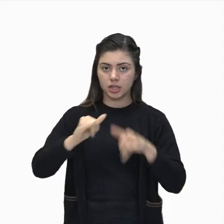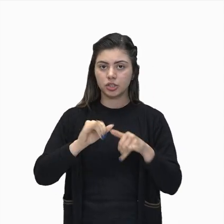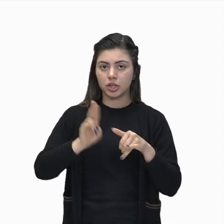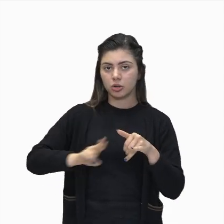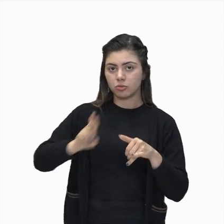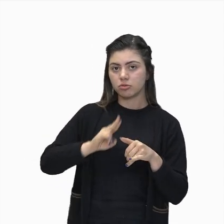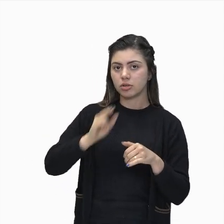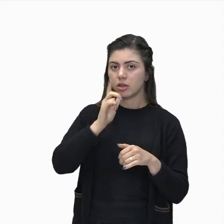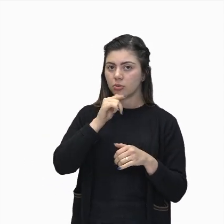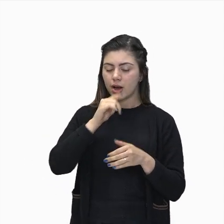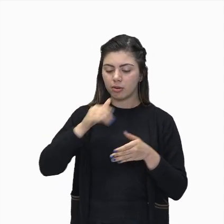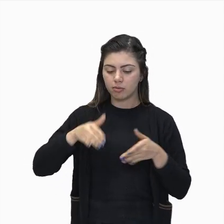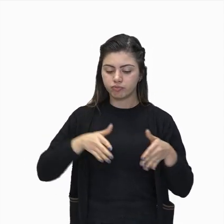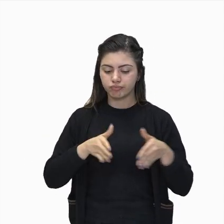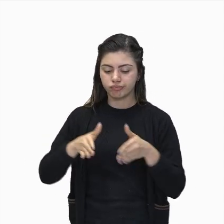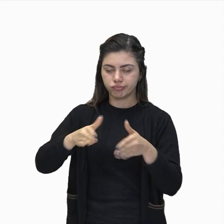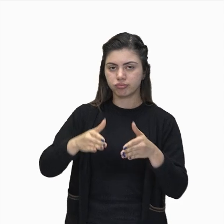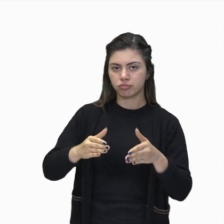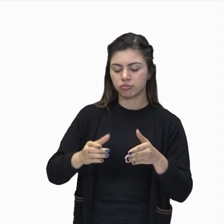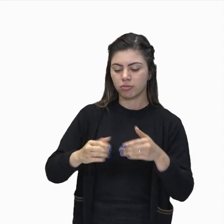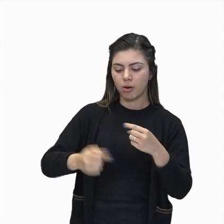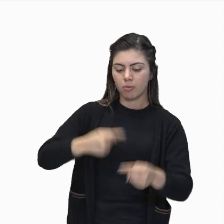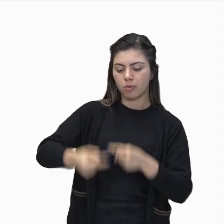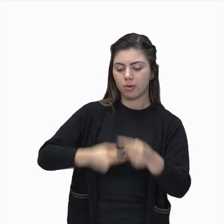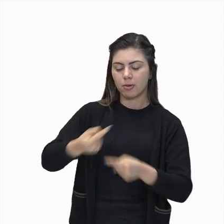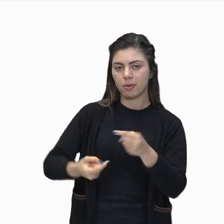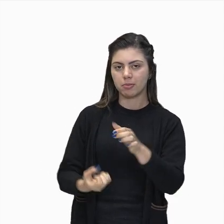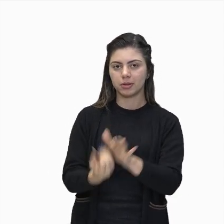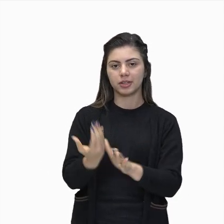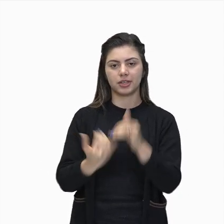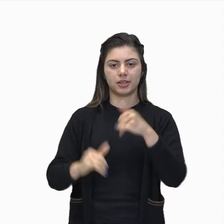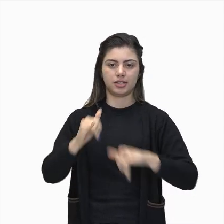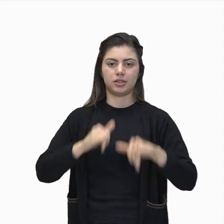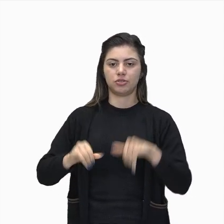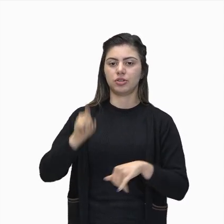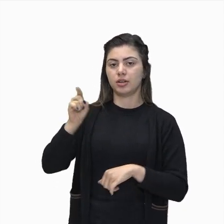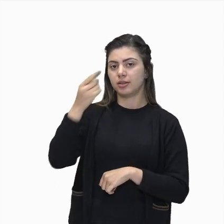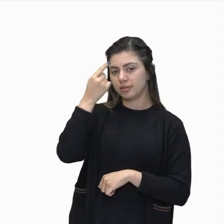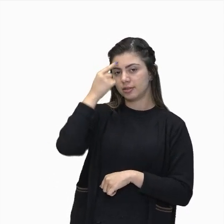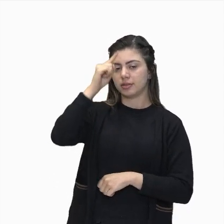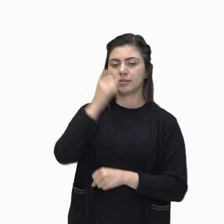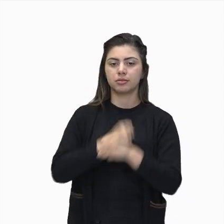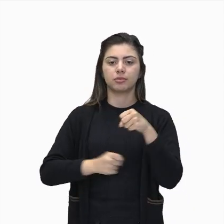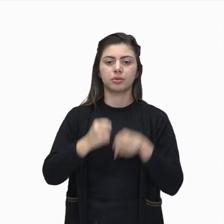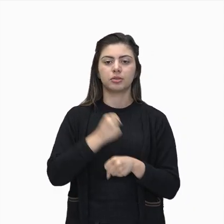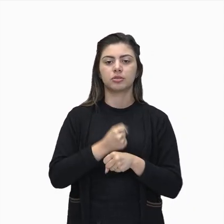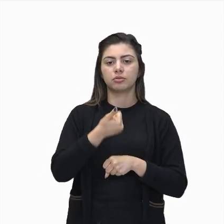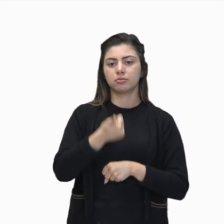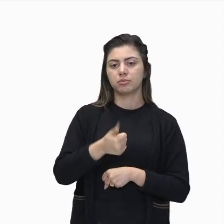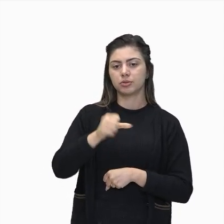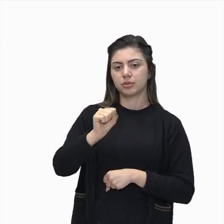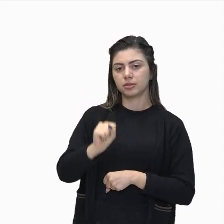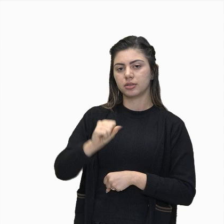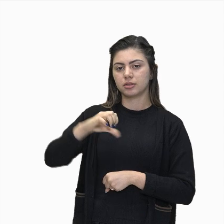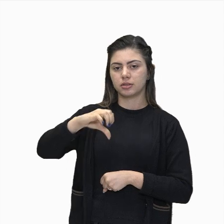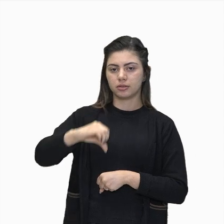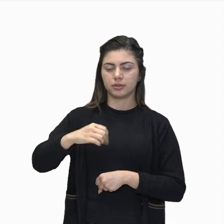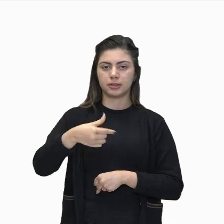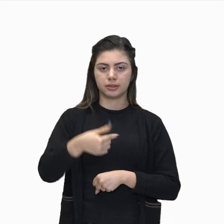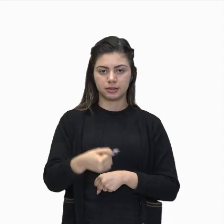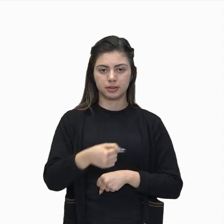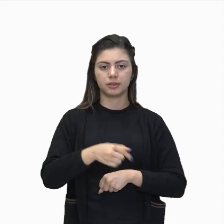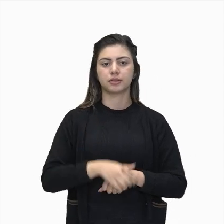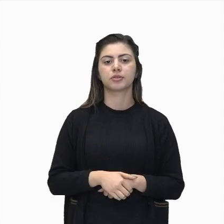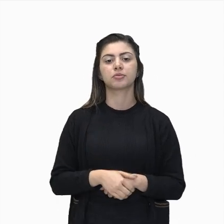idealizada primeiramente por este homem em 1897, tá, pessoal? Isso é